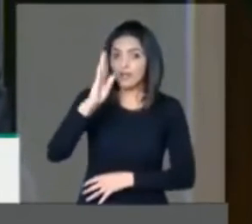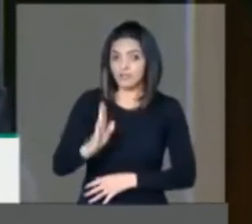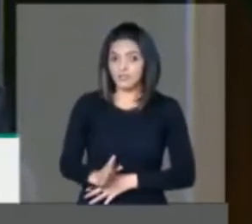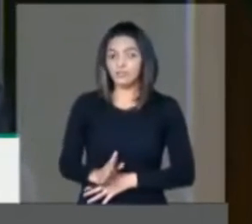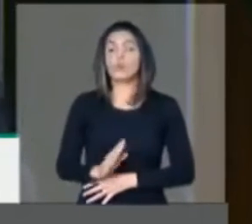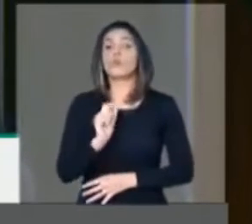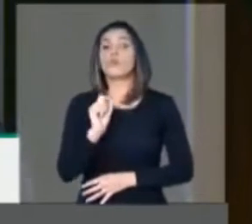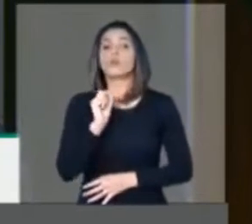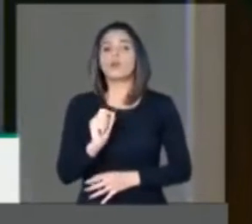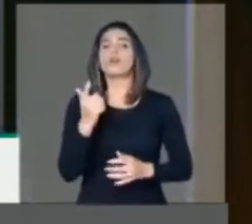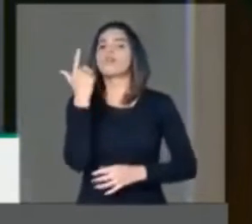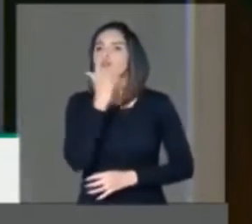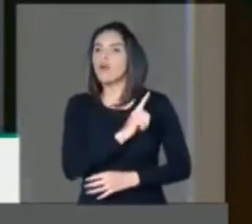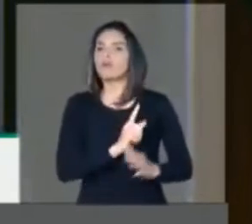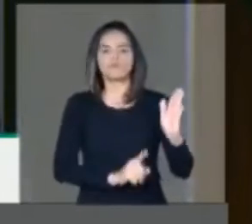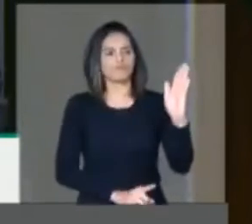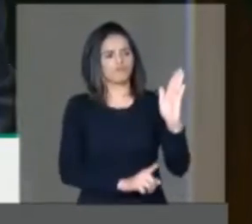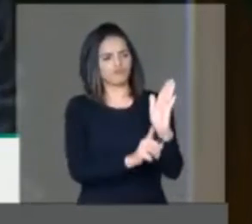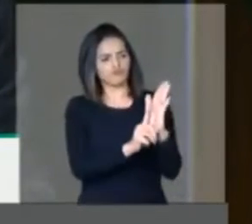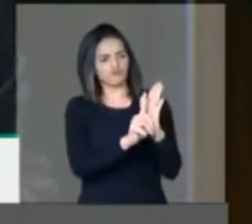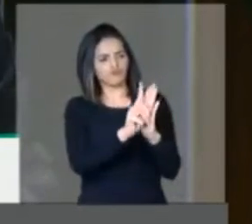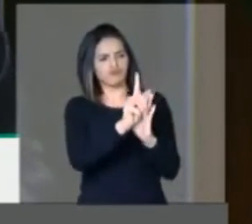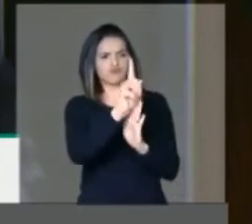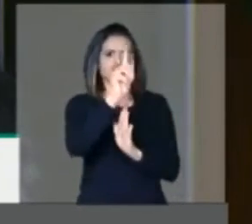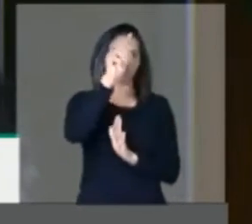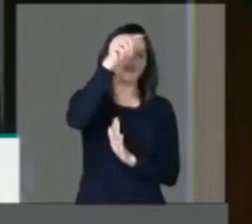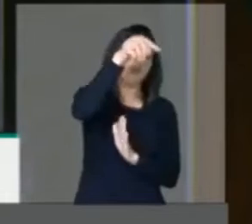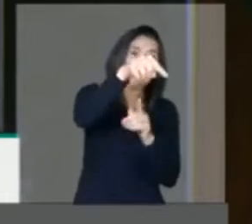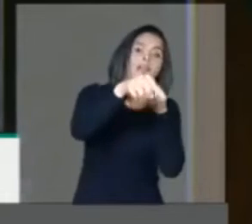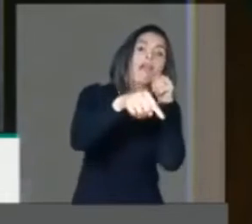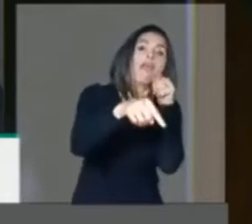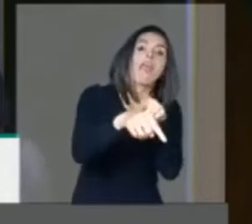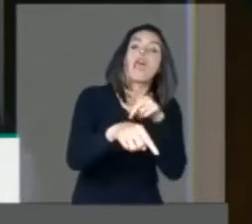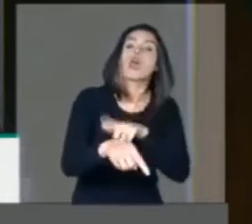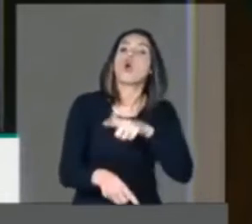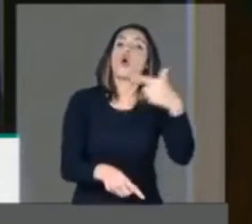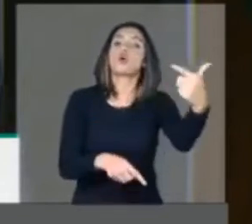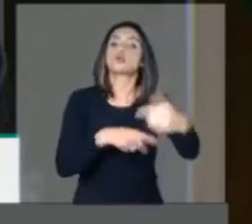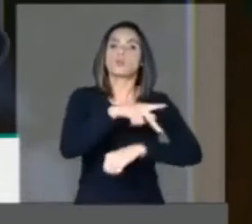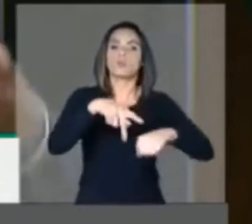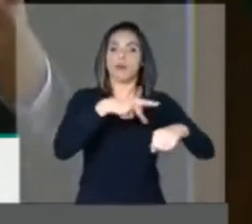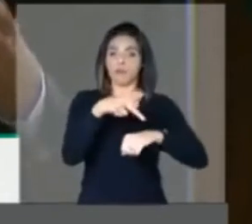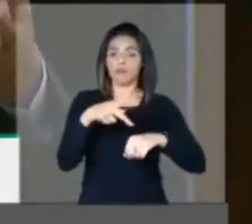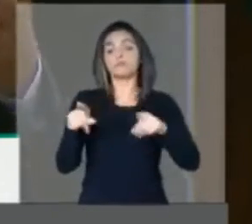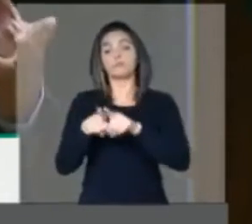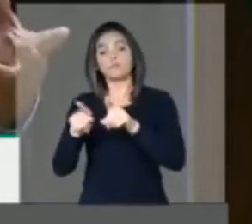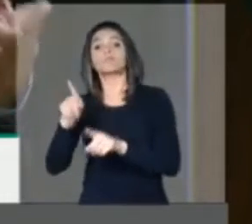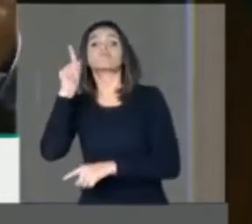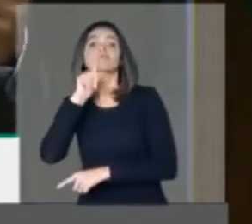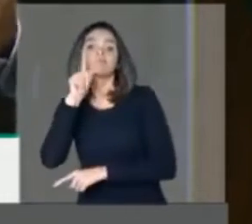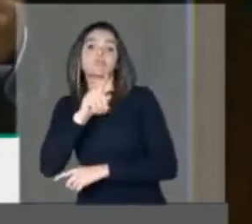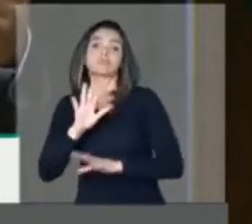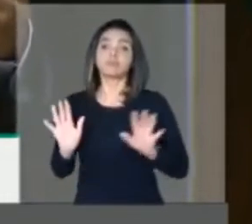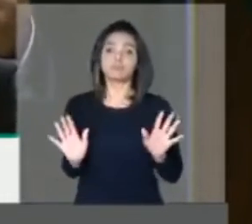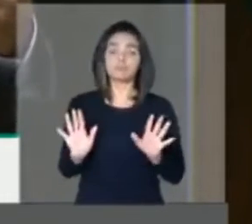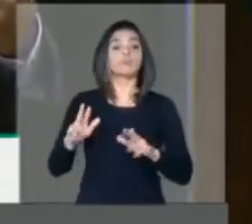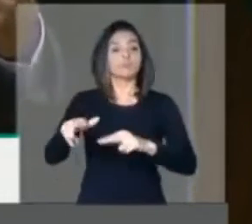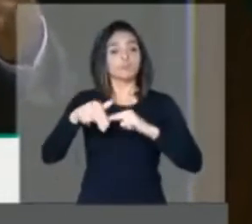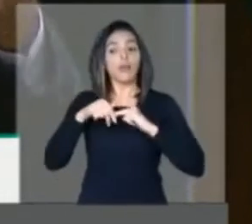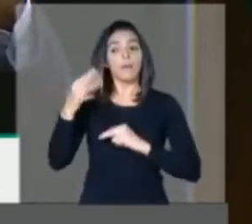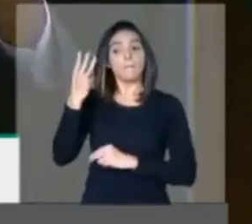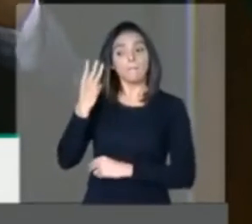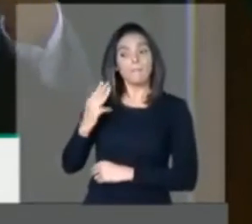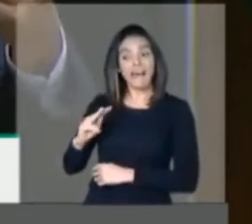lançar veículos de outros países que não os Estados Unidos. De forma a que de fato o Maranhão,